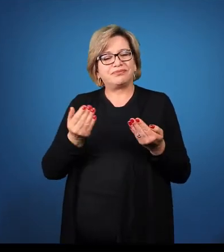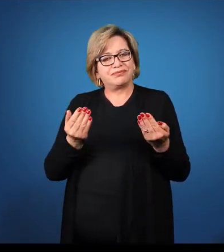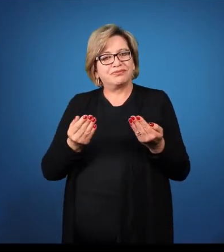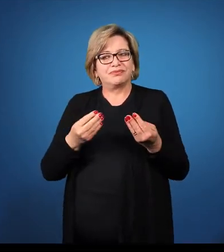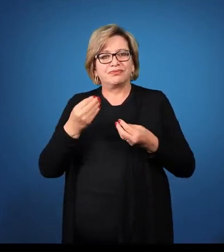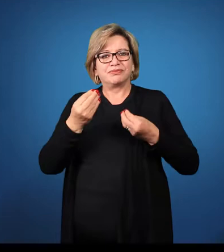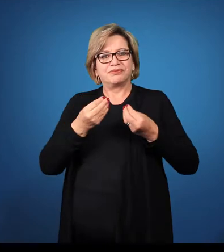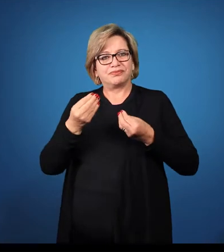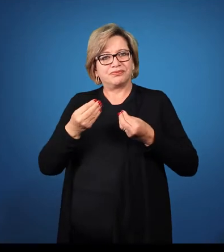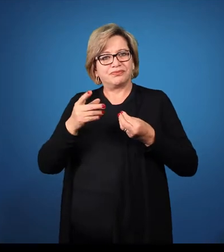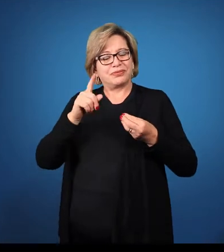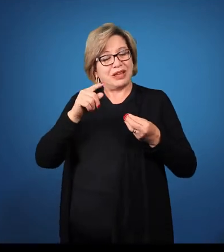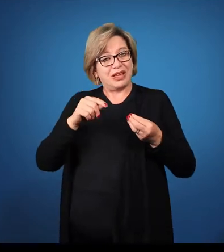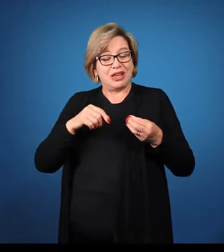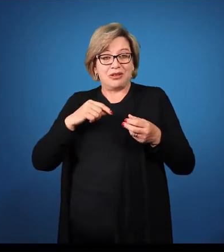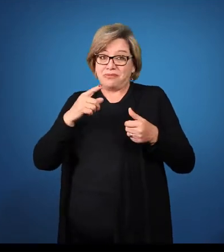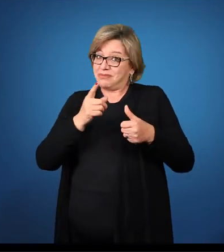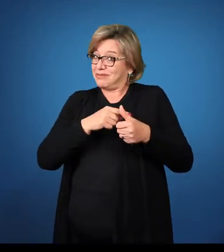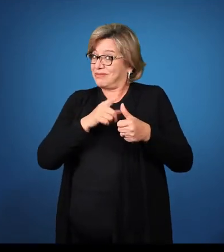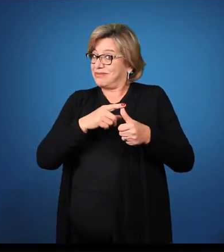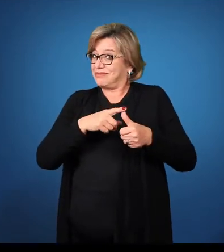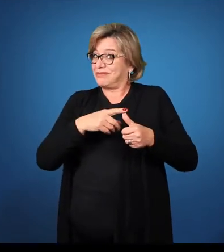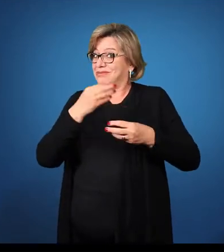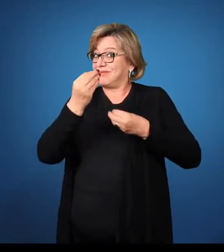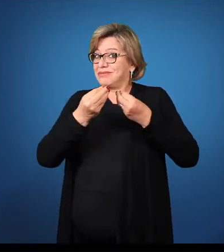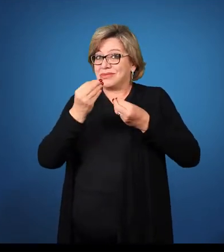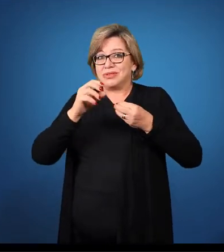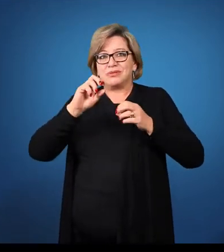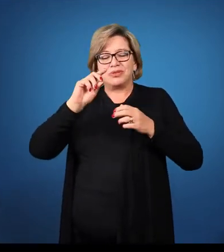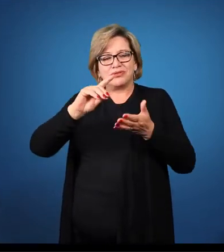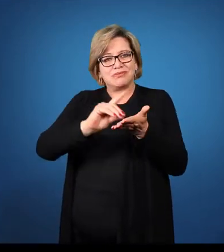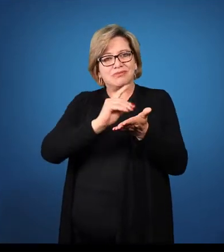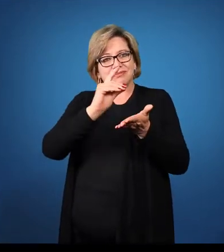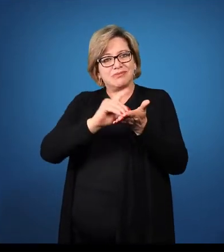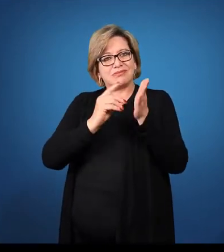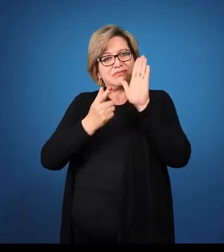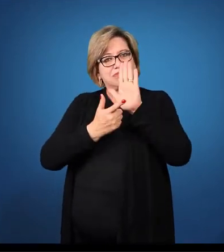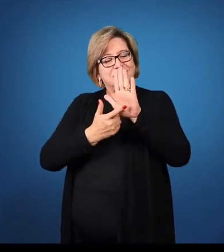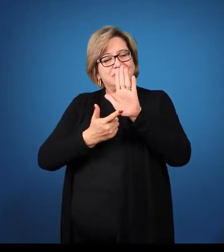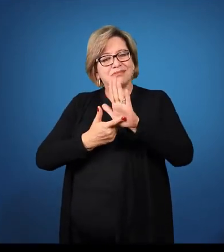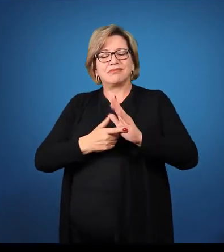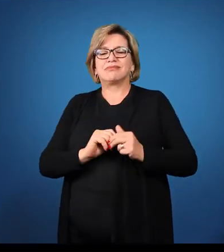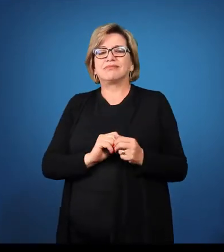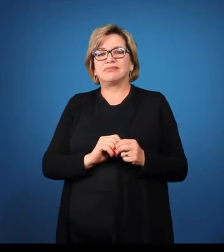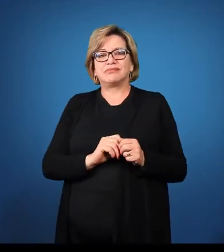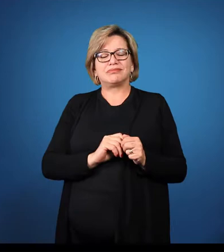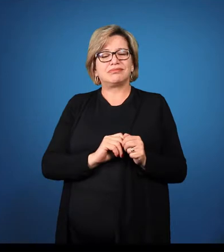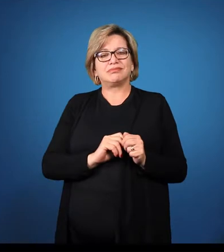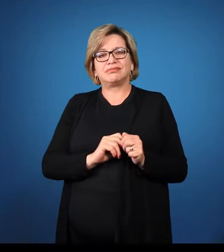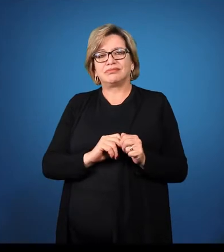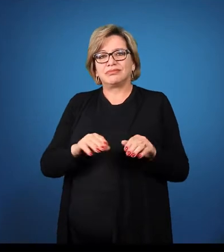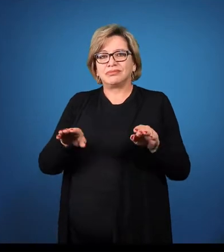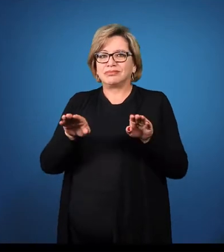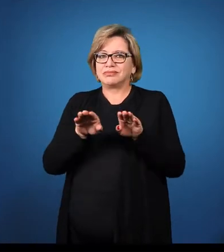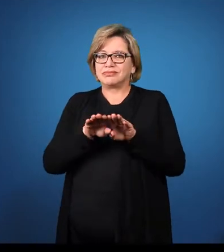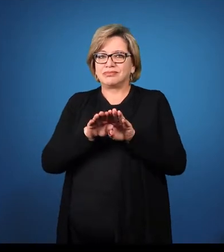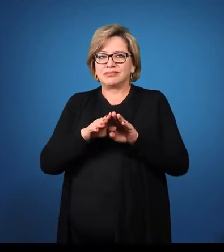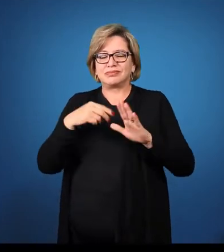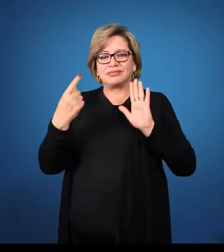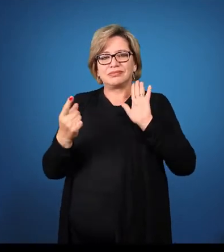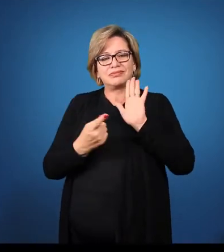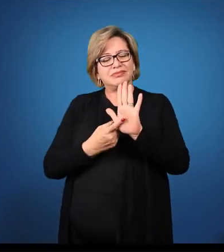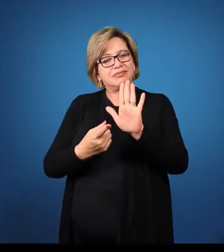Então, esta é uma forma que os dicionários apresentam. Está